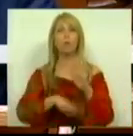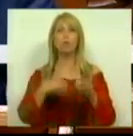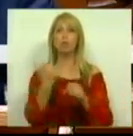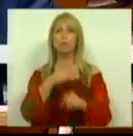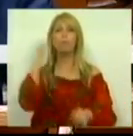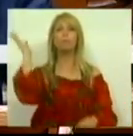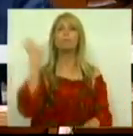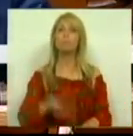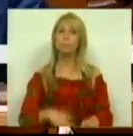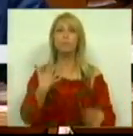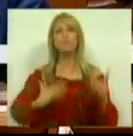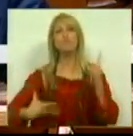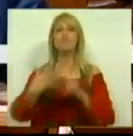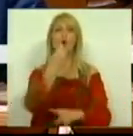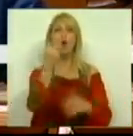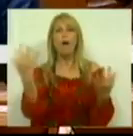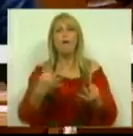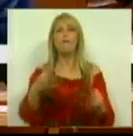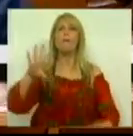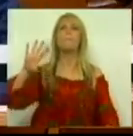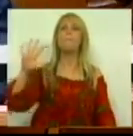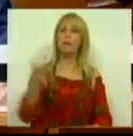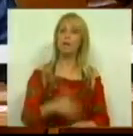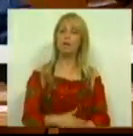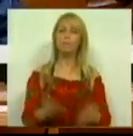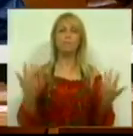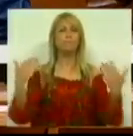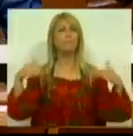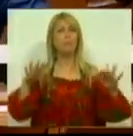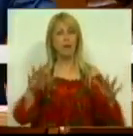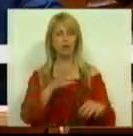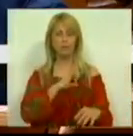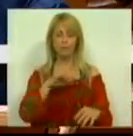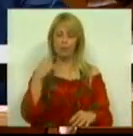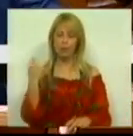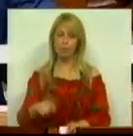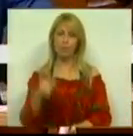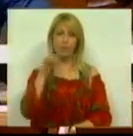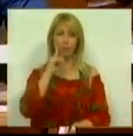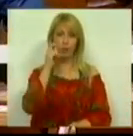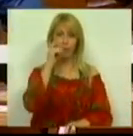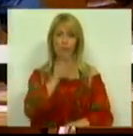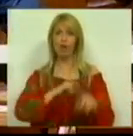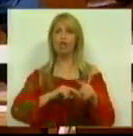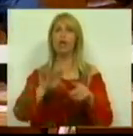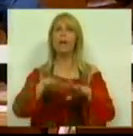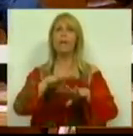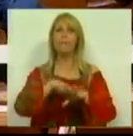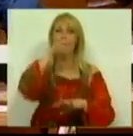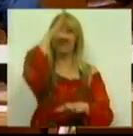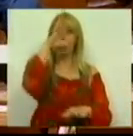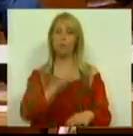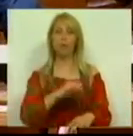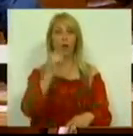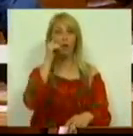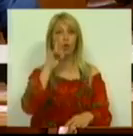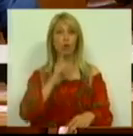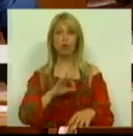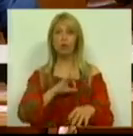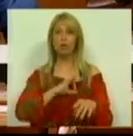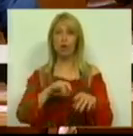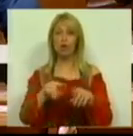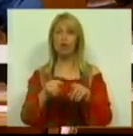e resgatar efetivamente o nosso país. Mas, Sr. Presidente, Sras. e Srs. Membros do Governo, Sras. e Srs.